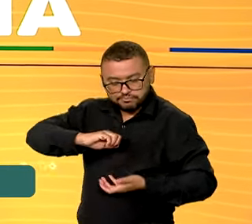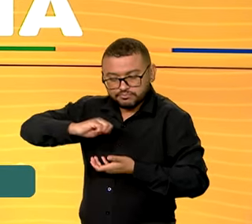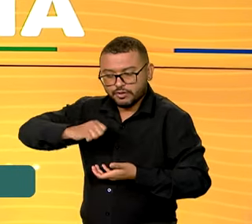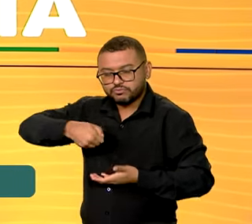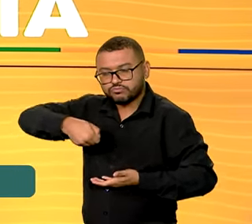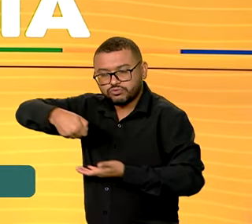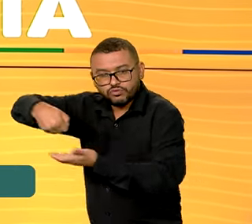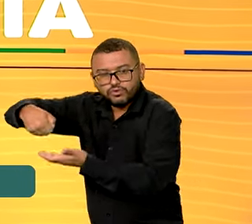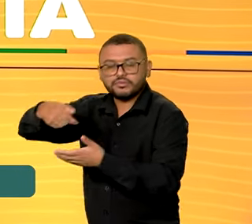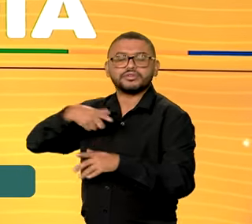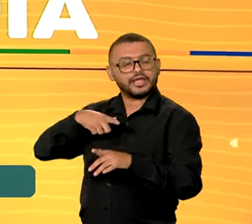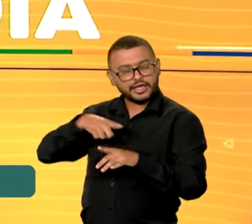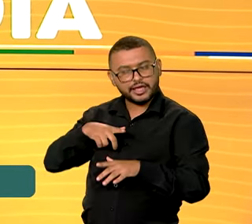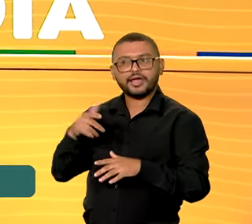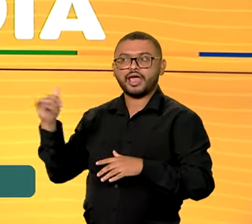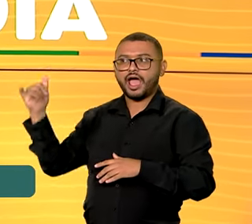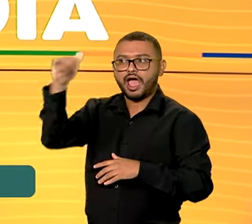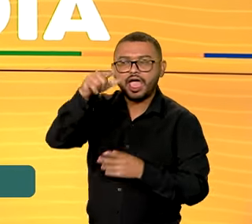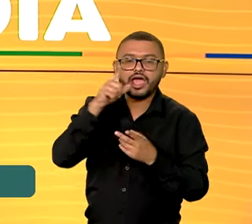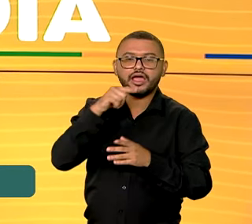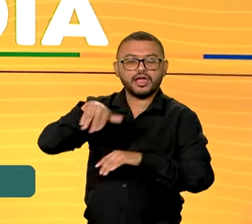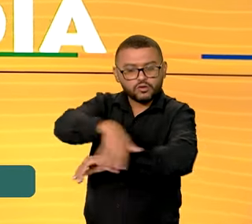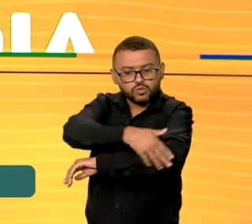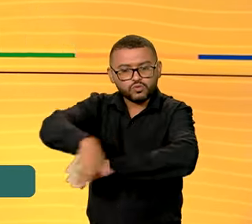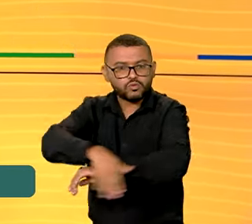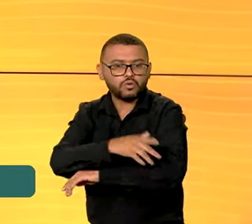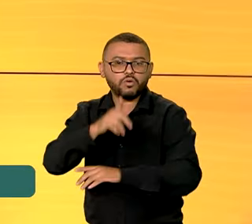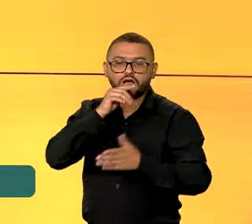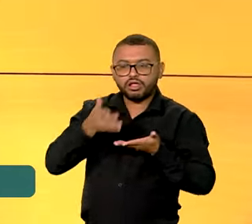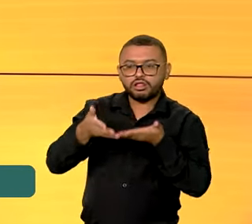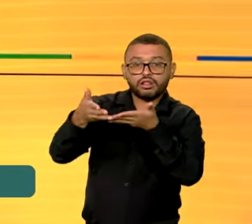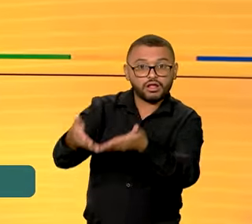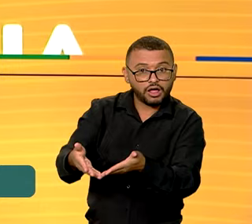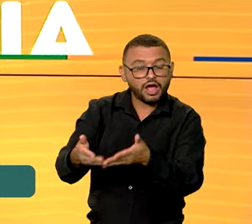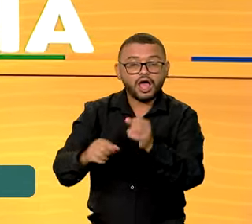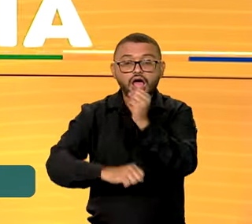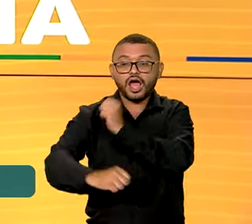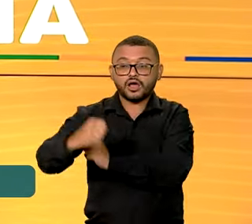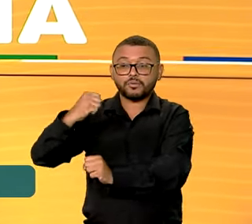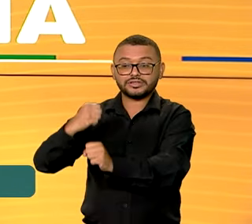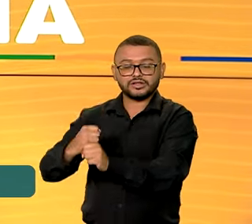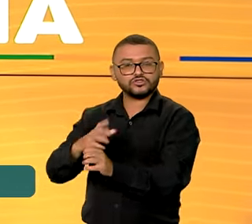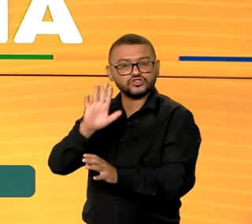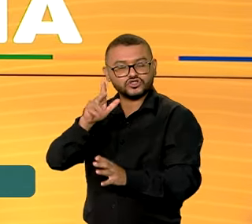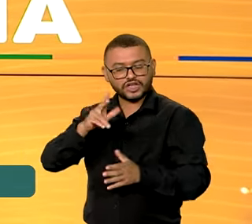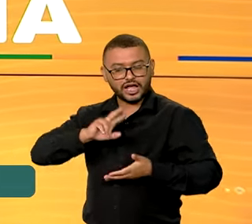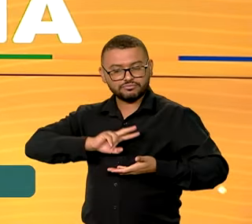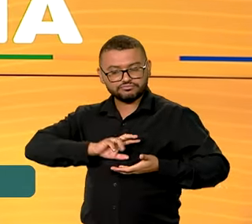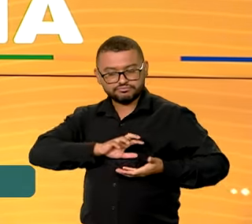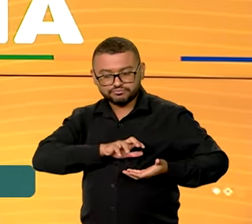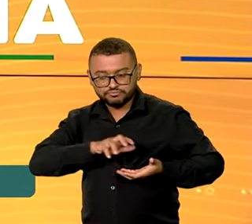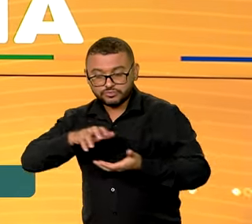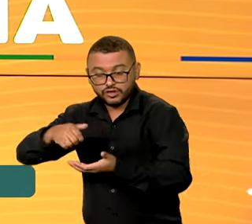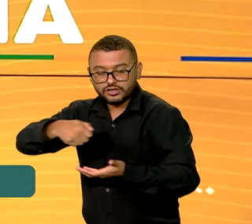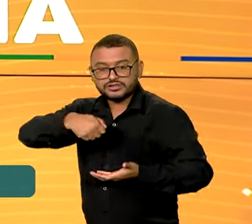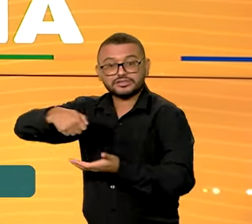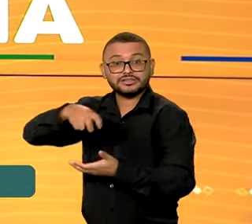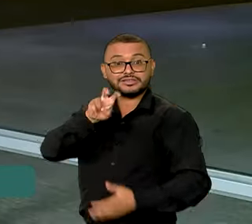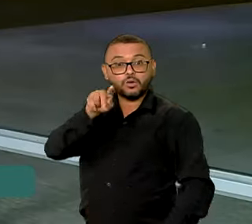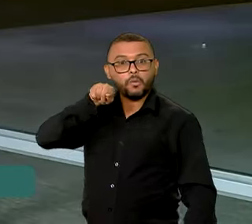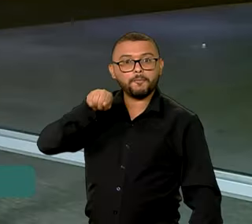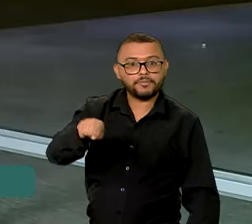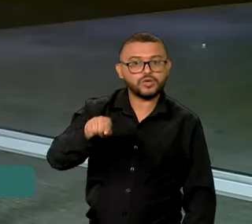para os setores aéreo, terrestre e marítimo. Só do ano passado, foram transportados 5.400 órgãos.